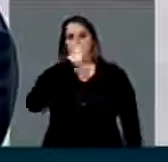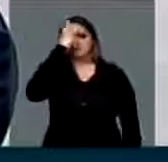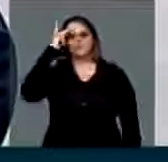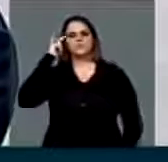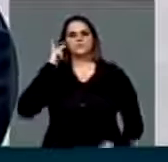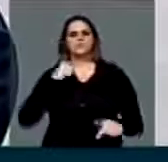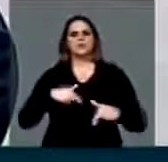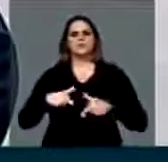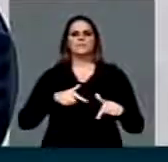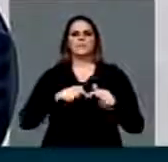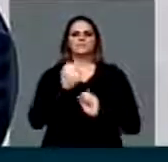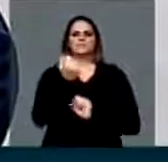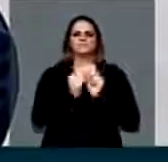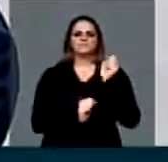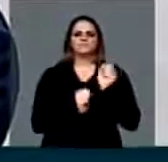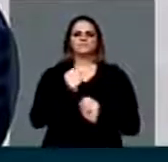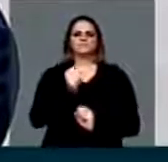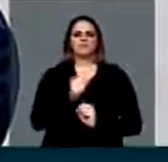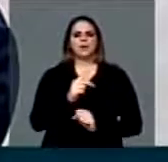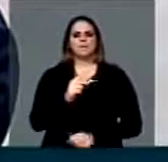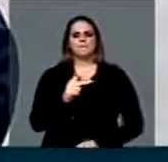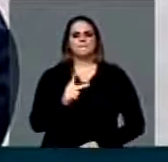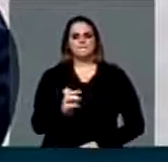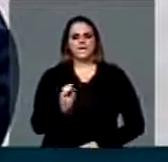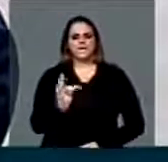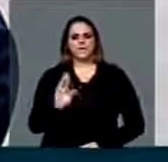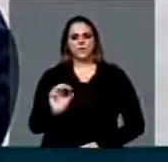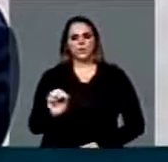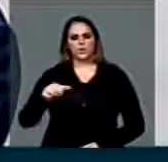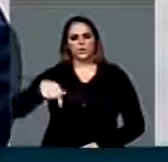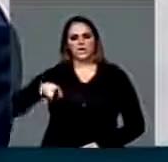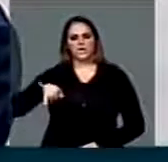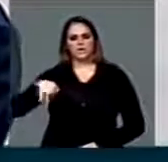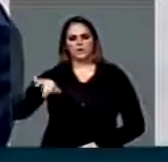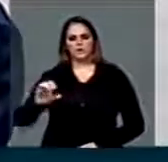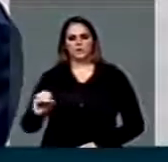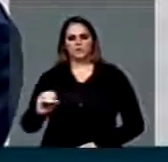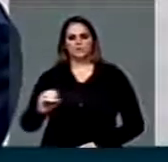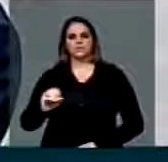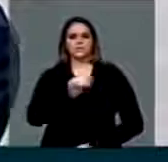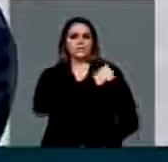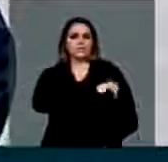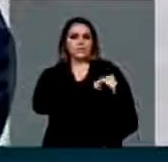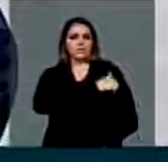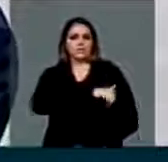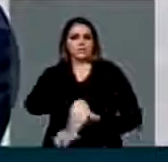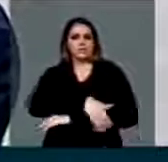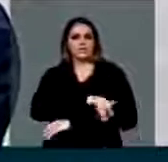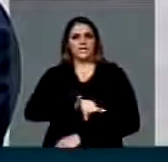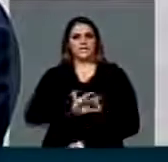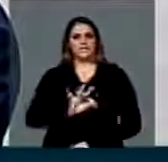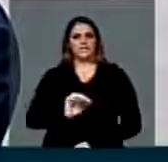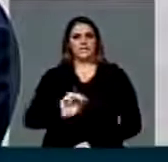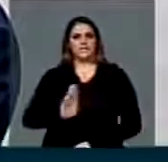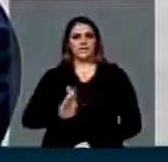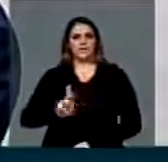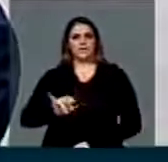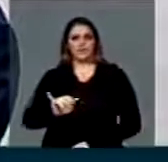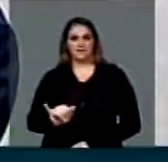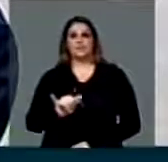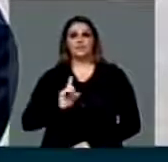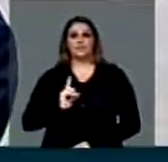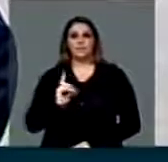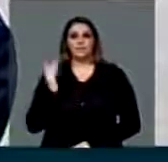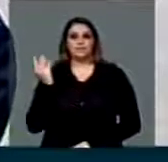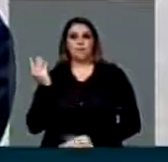complexo petroquímico do Rio de Janeiro, em Itaboraí, fizeram hoje, desde cedinho, desde a madrugada, uma